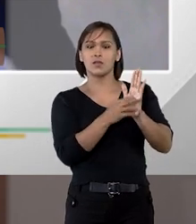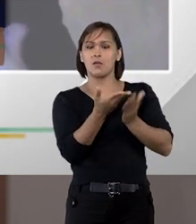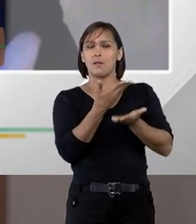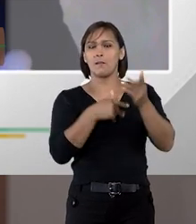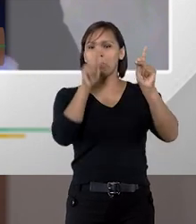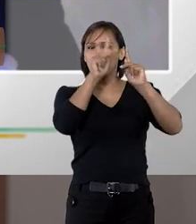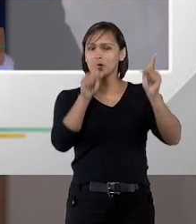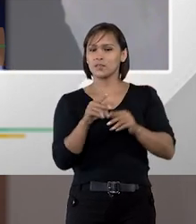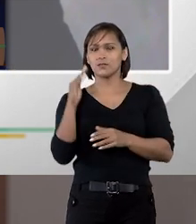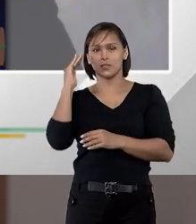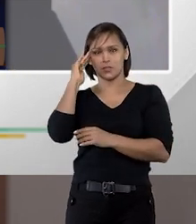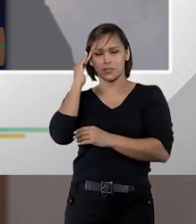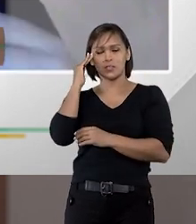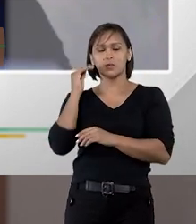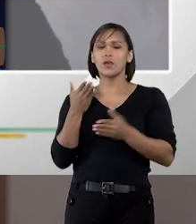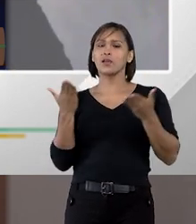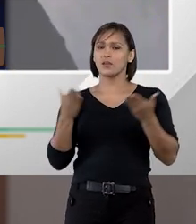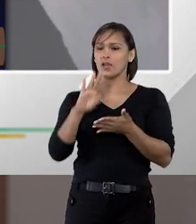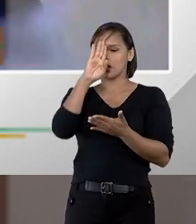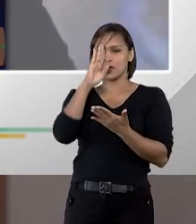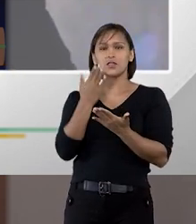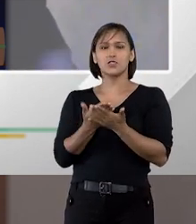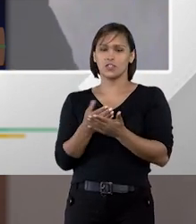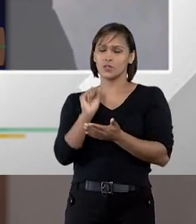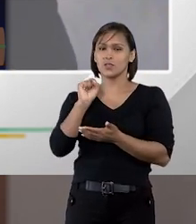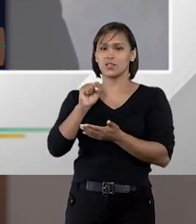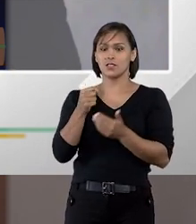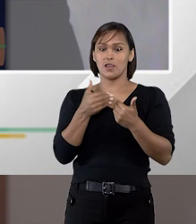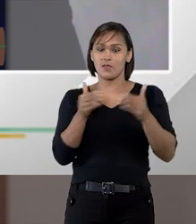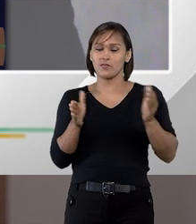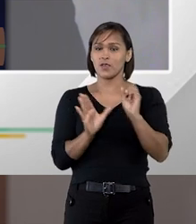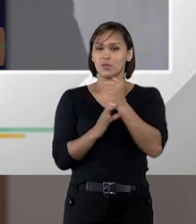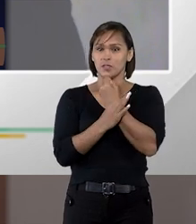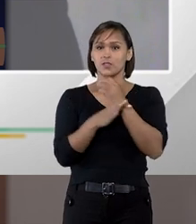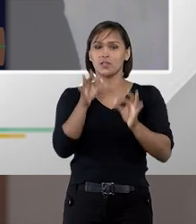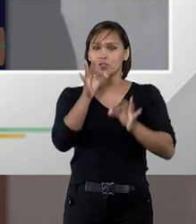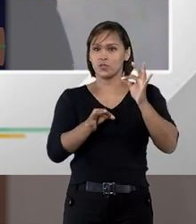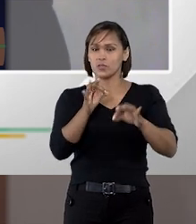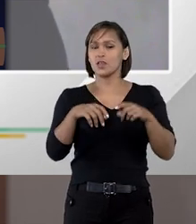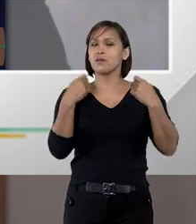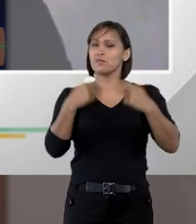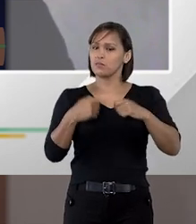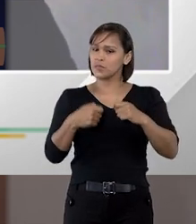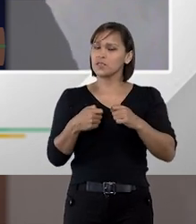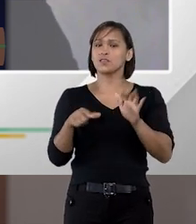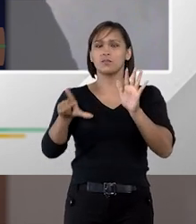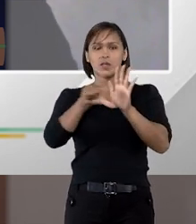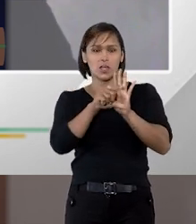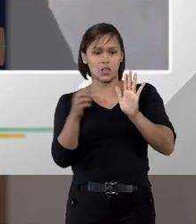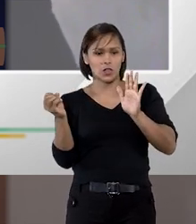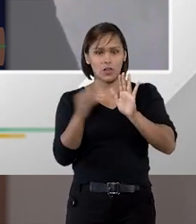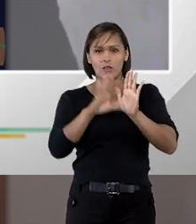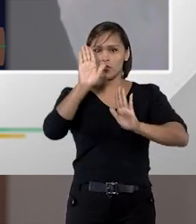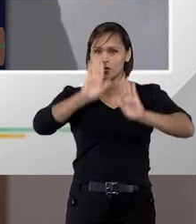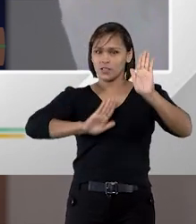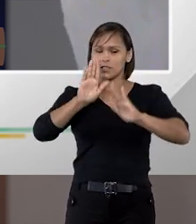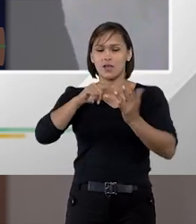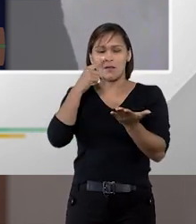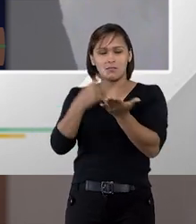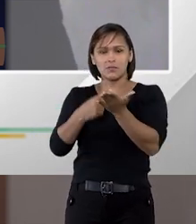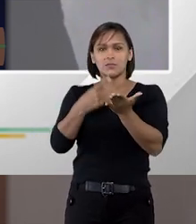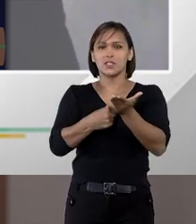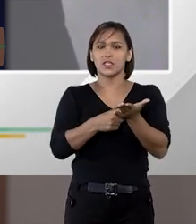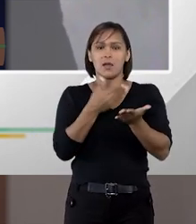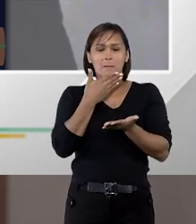uma pacificação de entendimento certamente isso vai abrir uma segurança jurídica necessária para que a nova lei de licitação seja